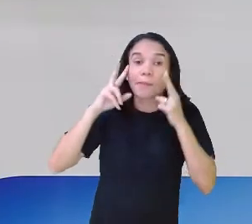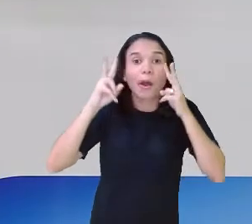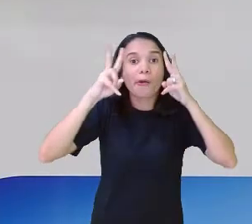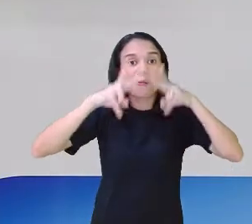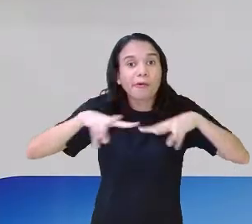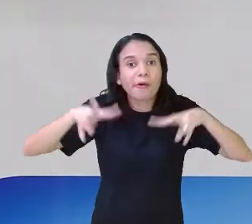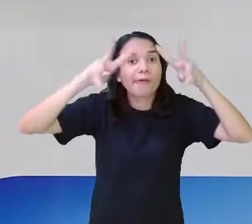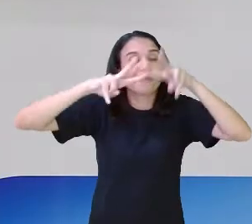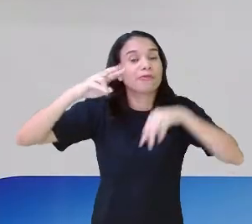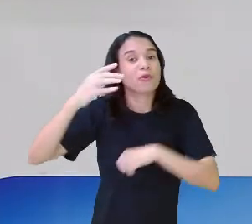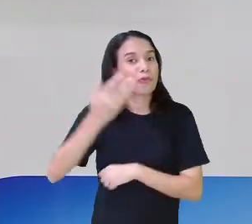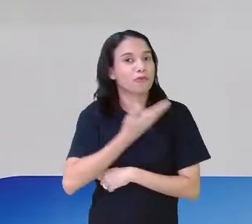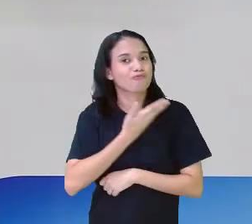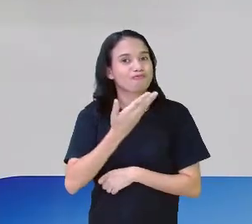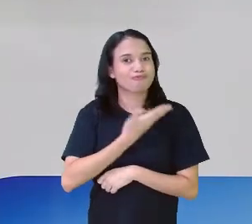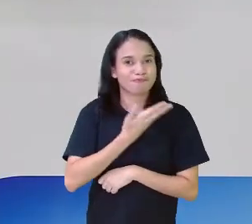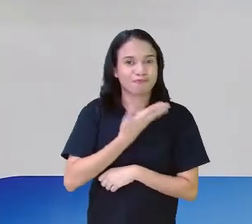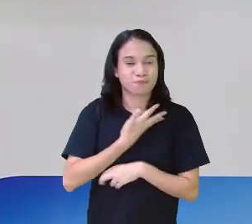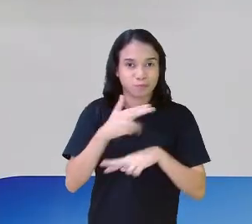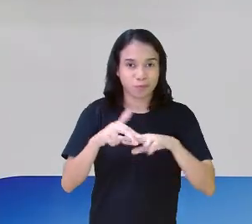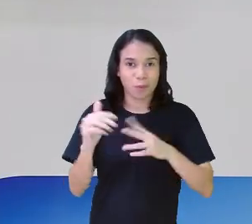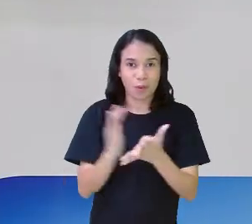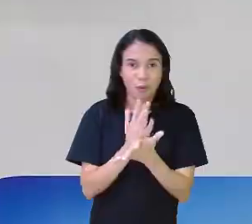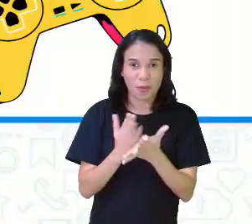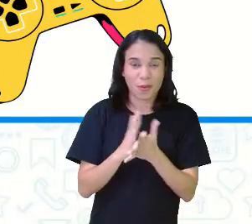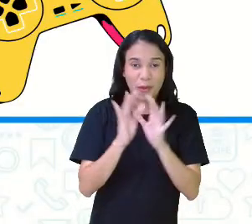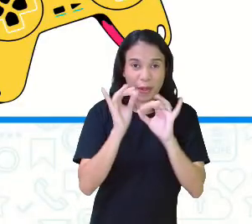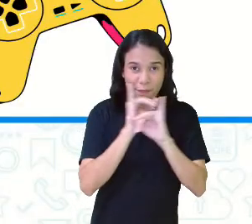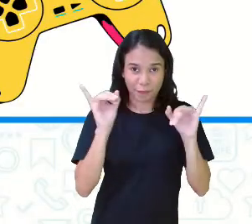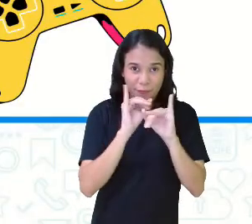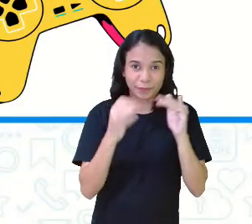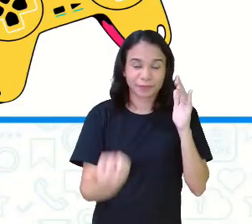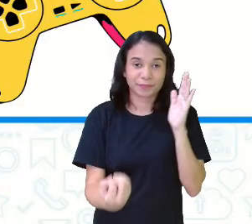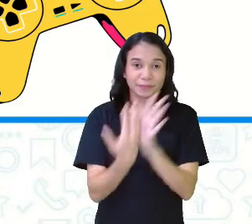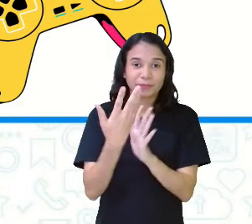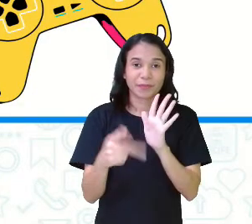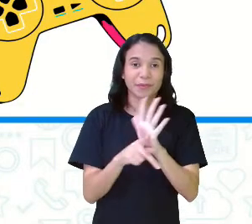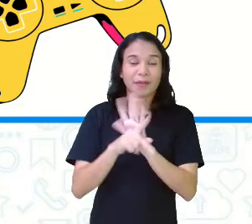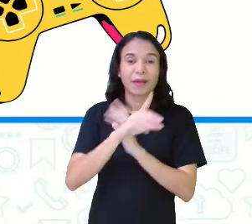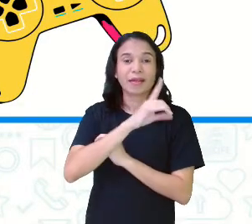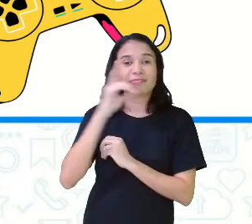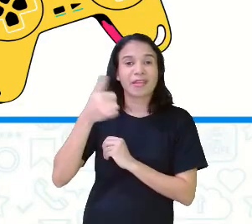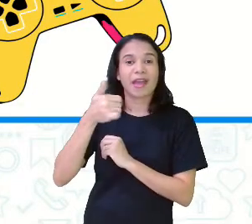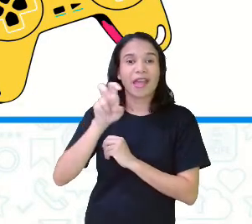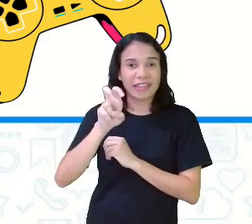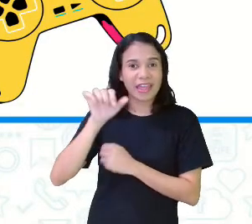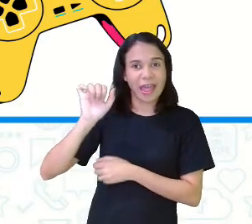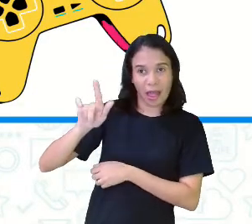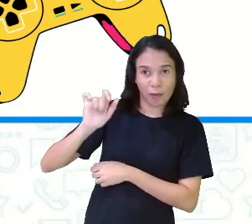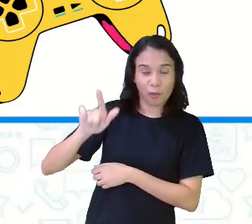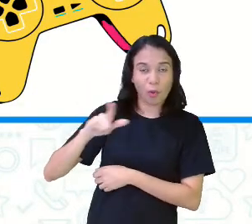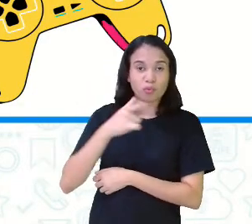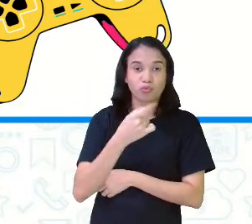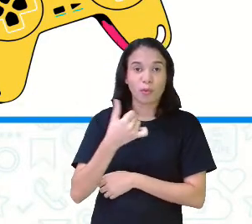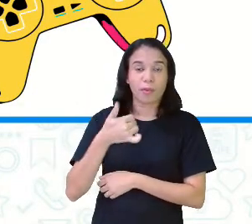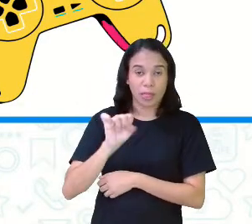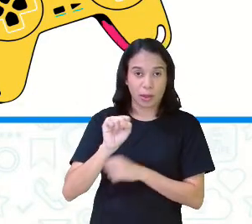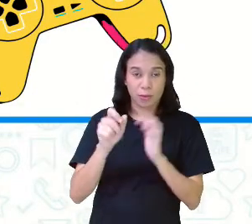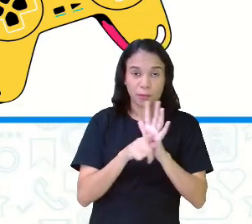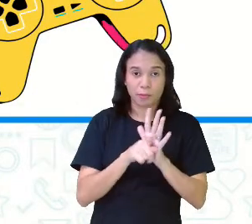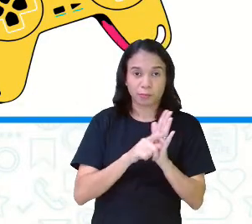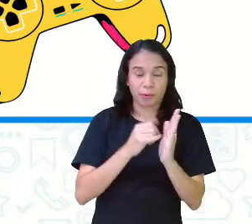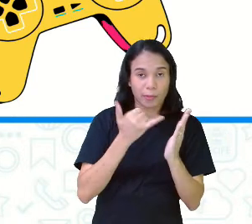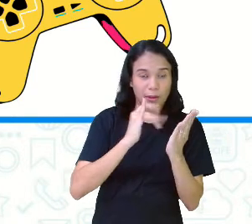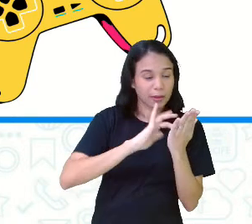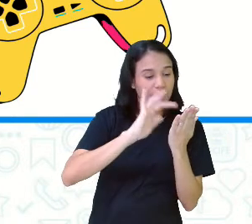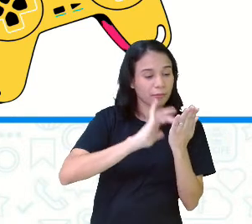acabaram gostando. Alguns dados do jogo. Ele foi lançado no dia 15 de agosto de 2018 para celulares e